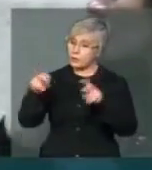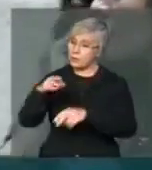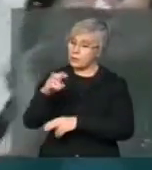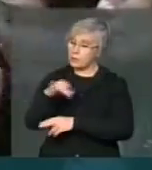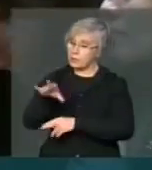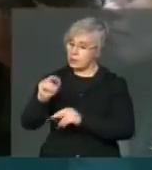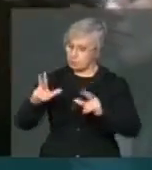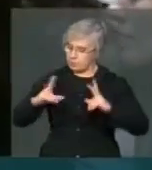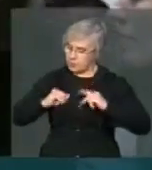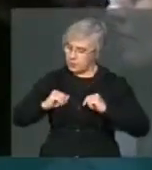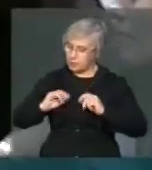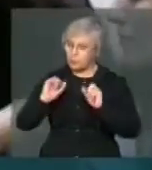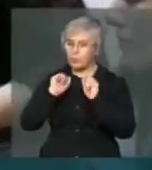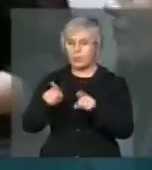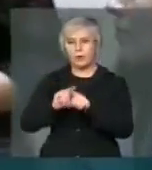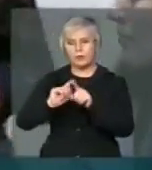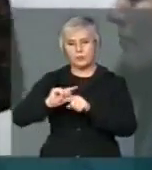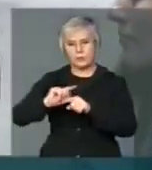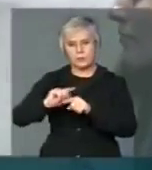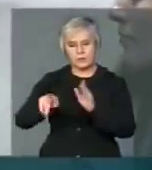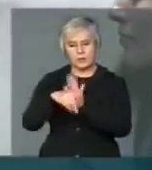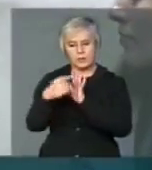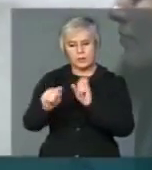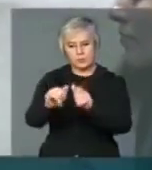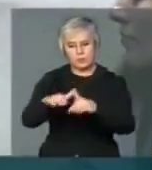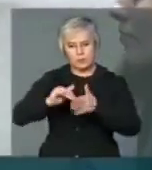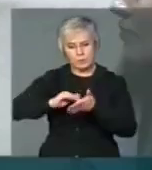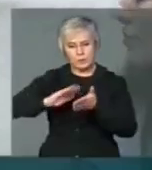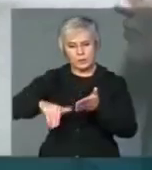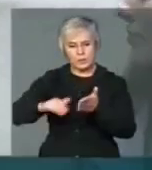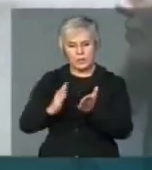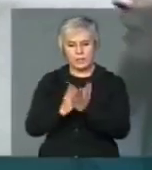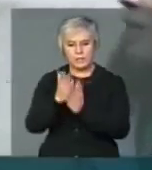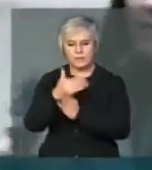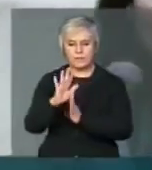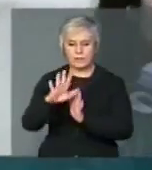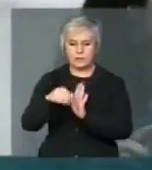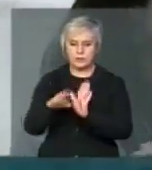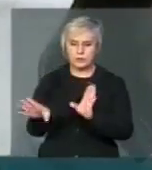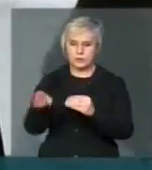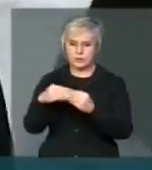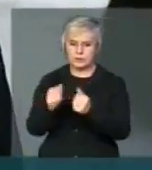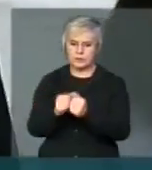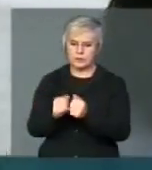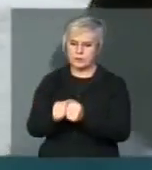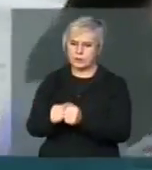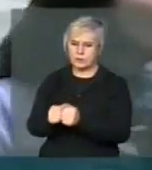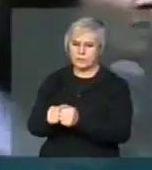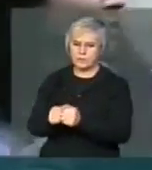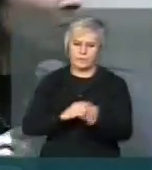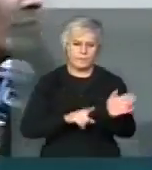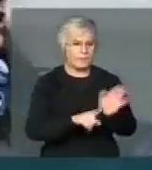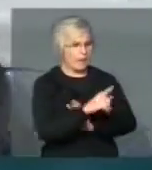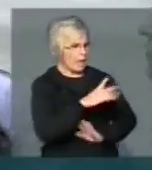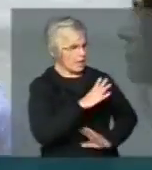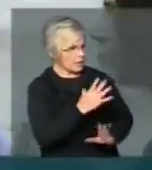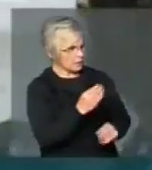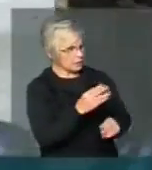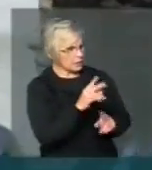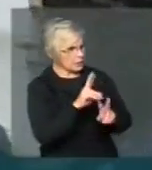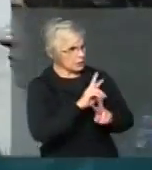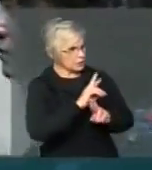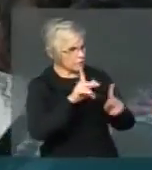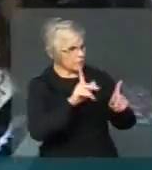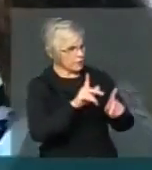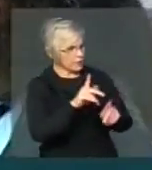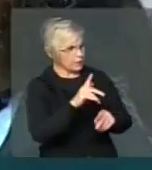elas podem ser retiradas no próprio plenário através de uma emenda aglutinativa. Faz tanta diferença assim, deputada, adiamento por 20 dias?